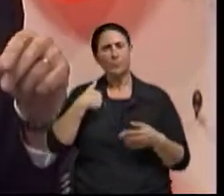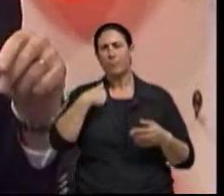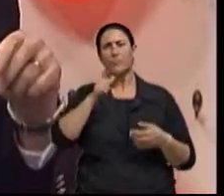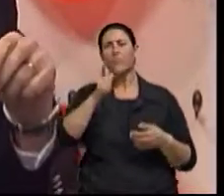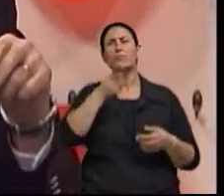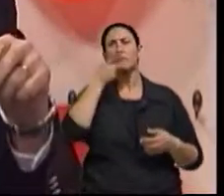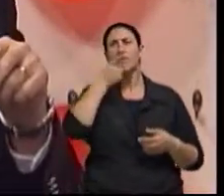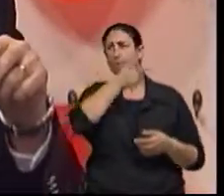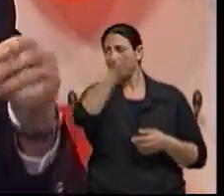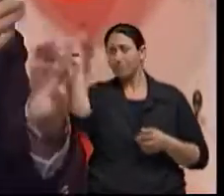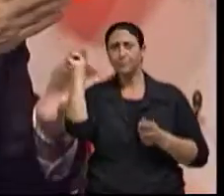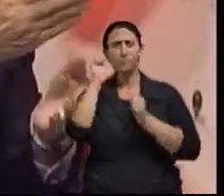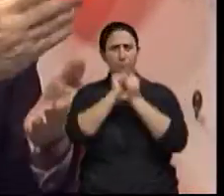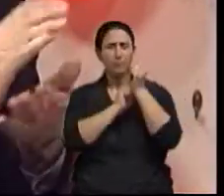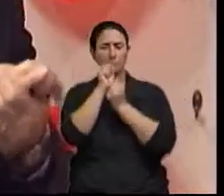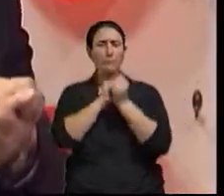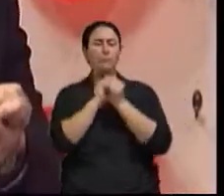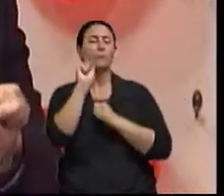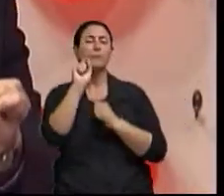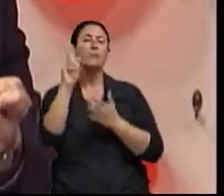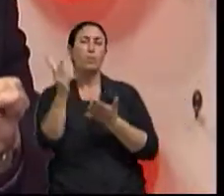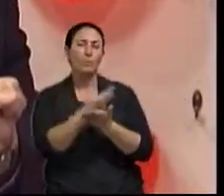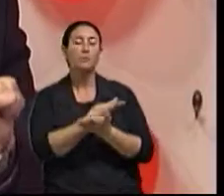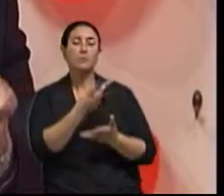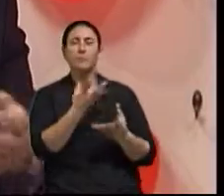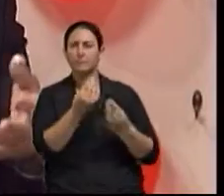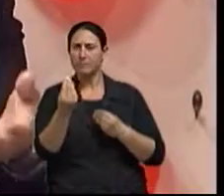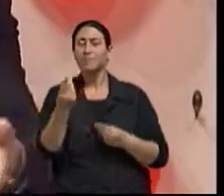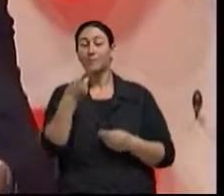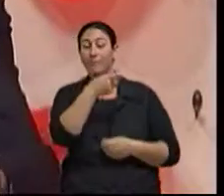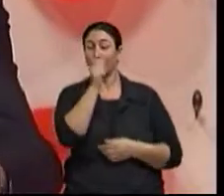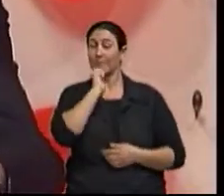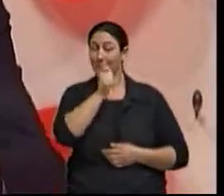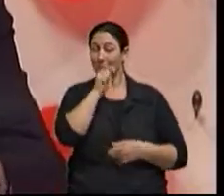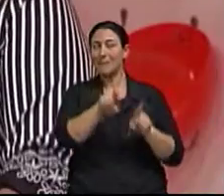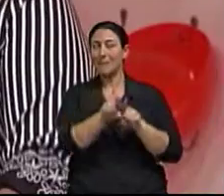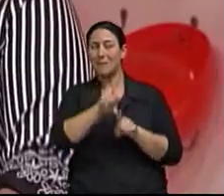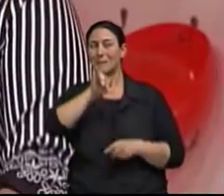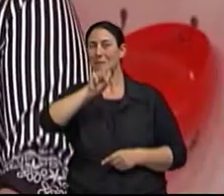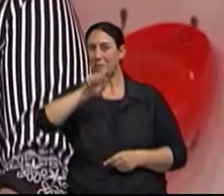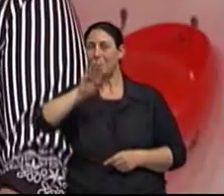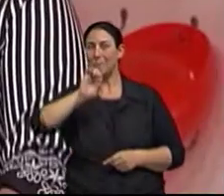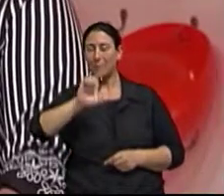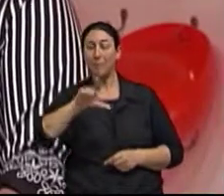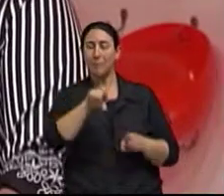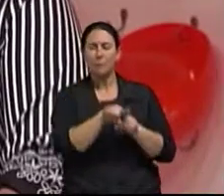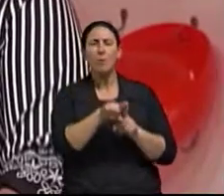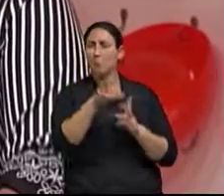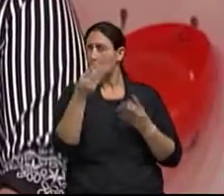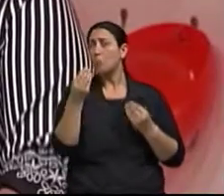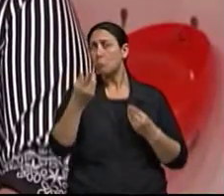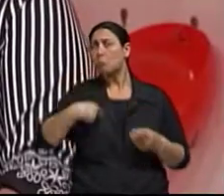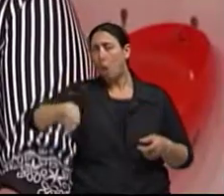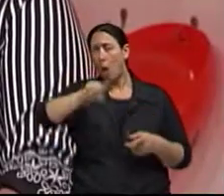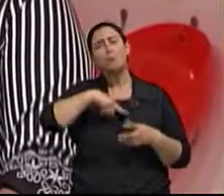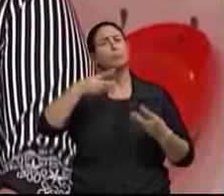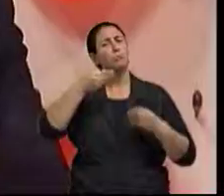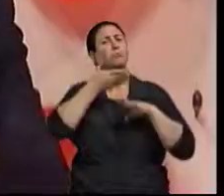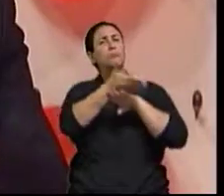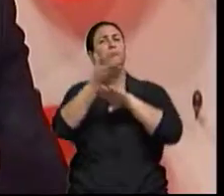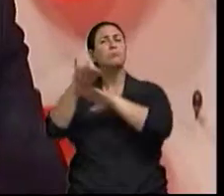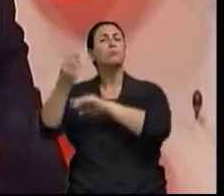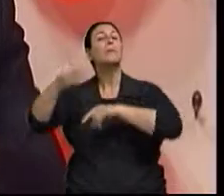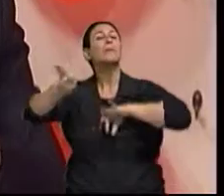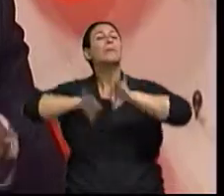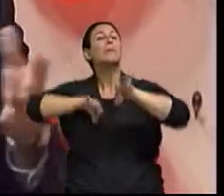anos, porque as empresas, eu vejo, e a Isabel, eu vejo que participa também, como eu, em muitas atividades de preparação para aposentadoria.